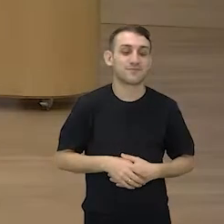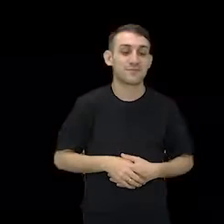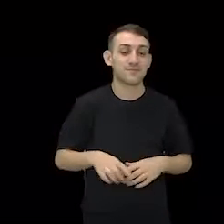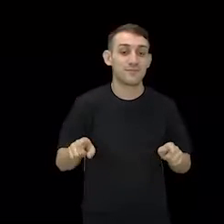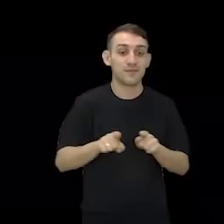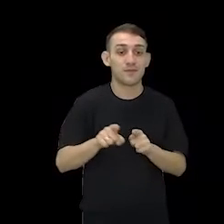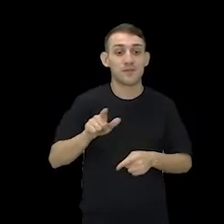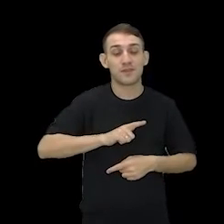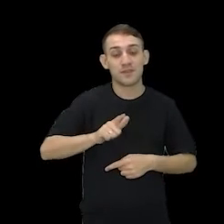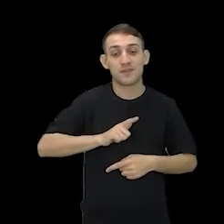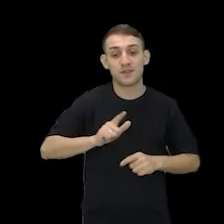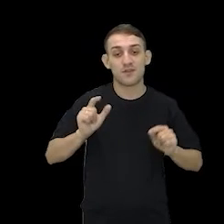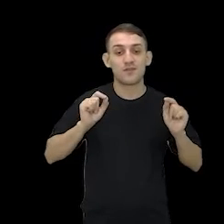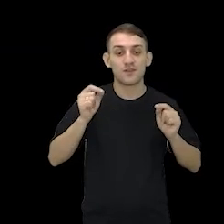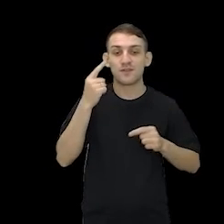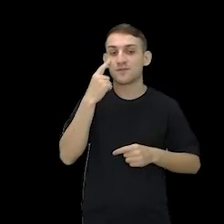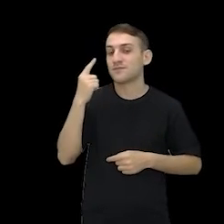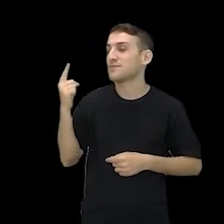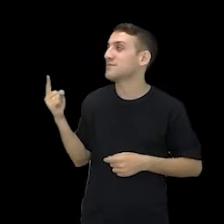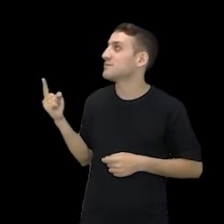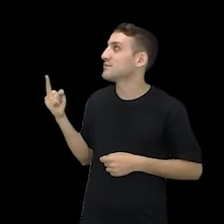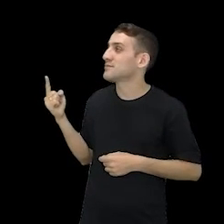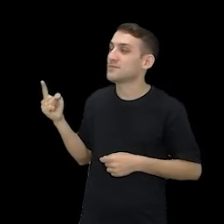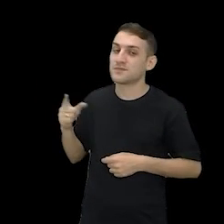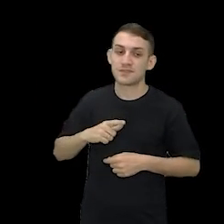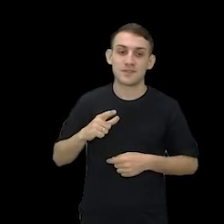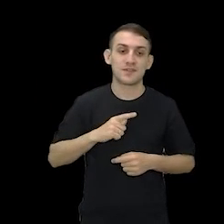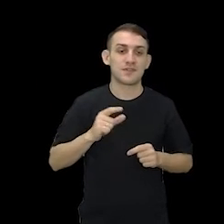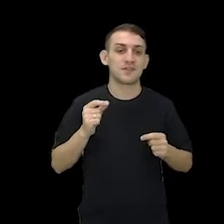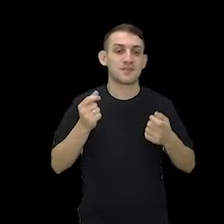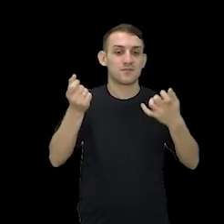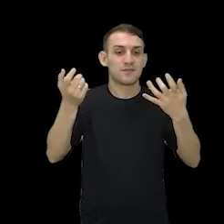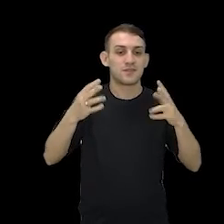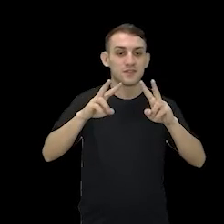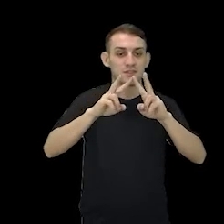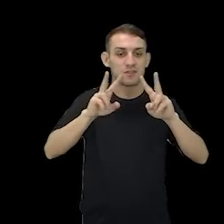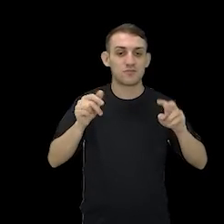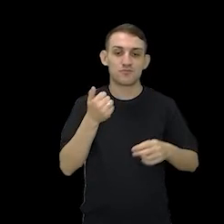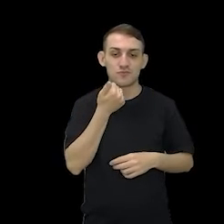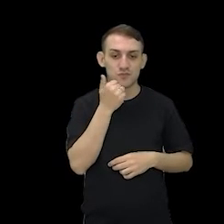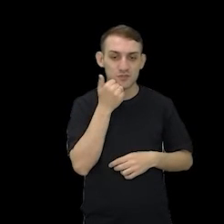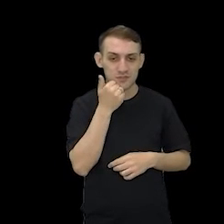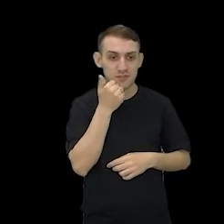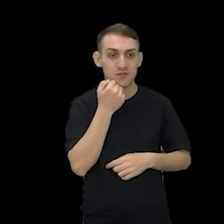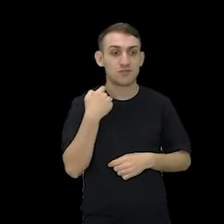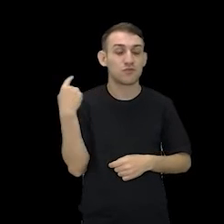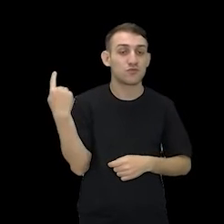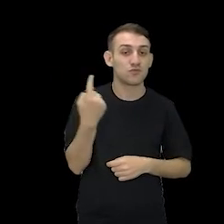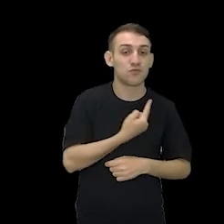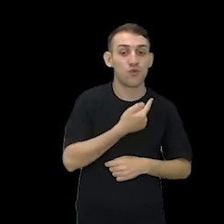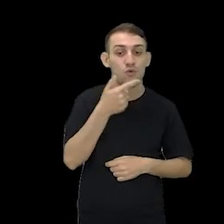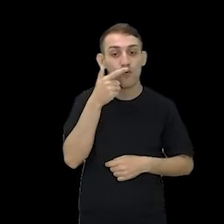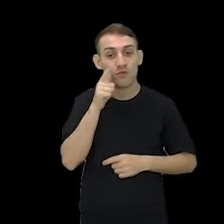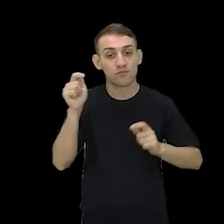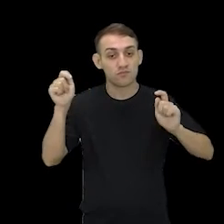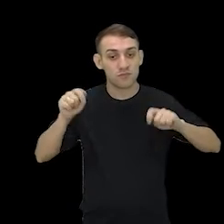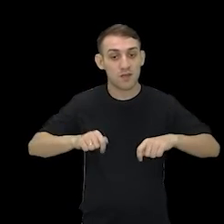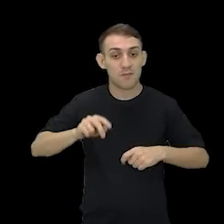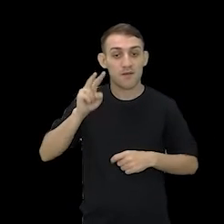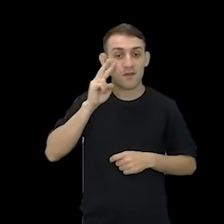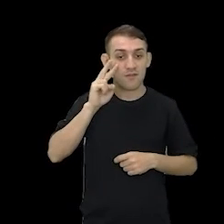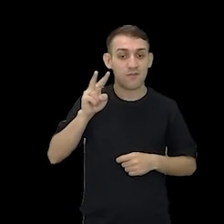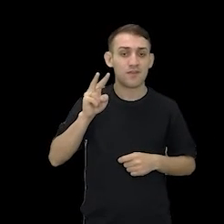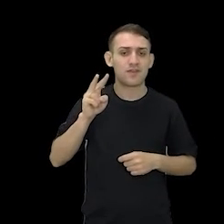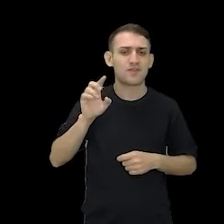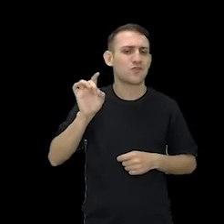E aí tem aí para o pessoal na tela, né? Um pouquinho mais da parte científica. E a gente consegue ver só um quarto